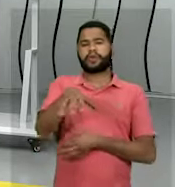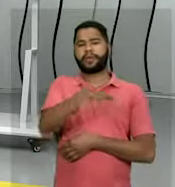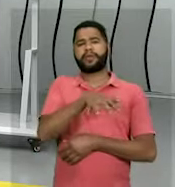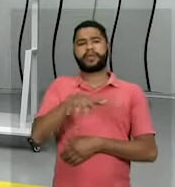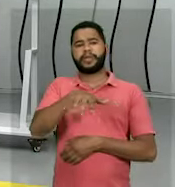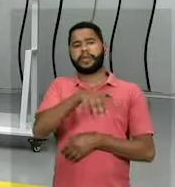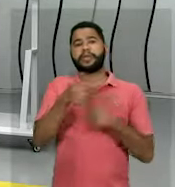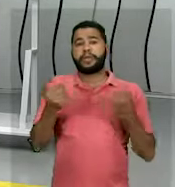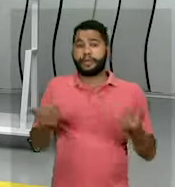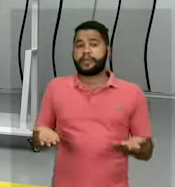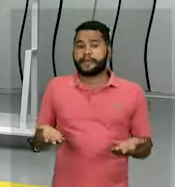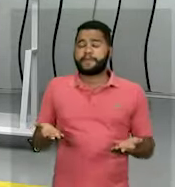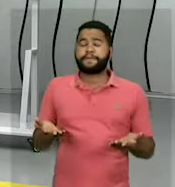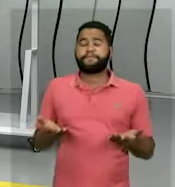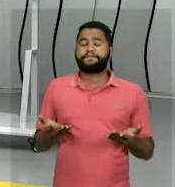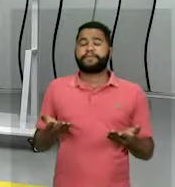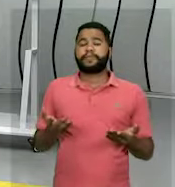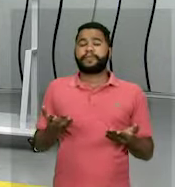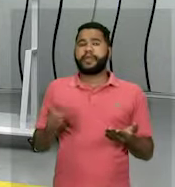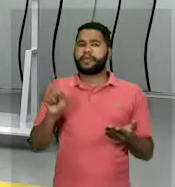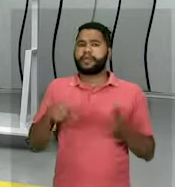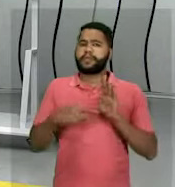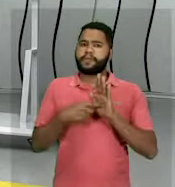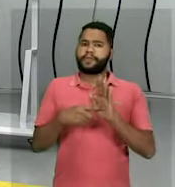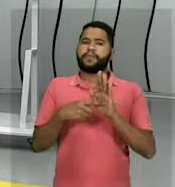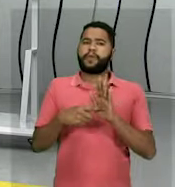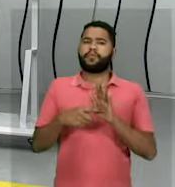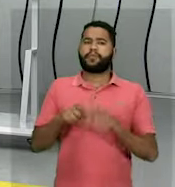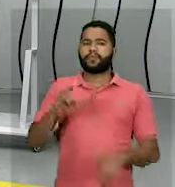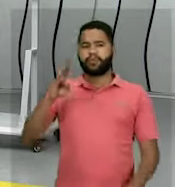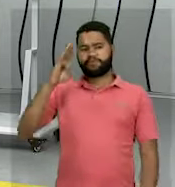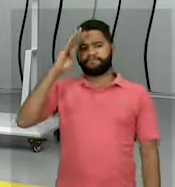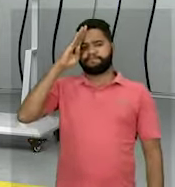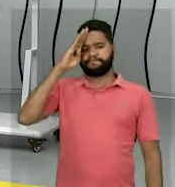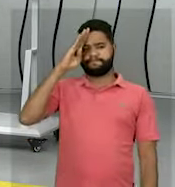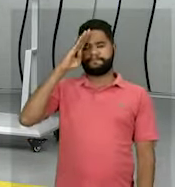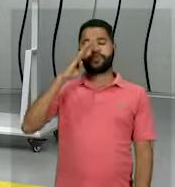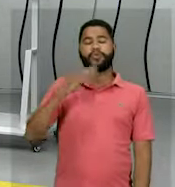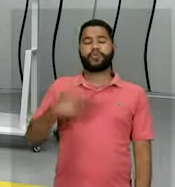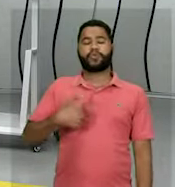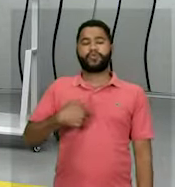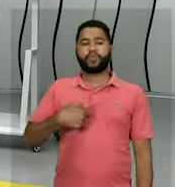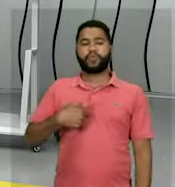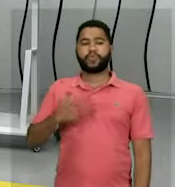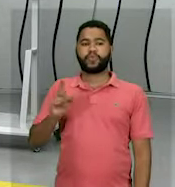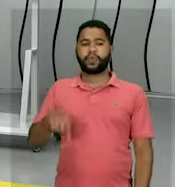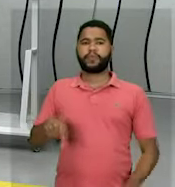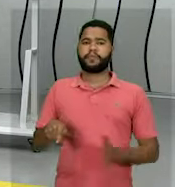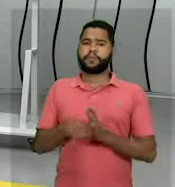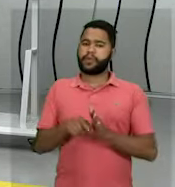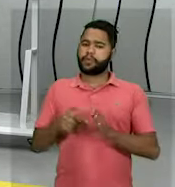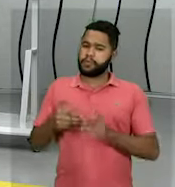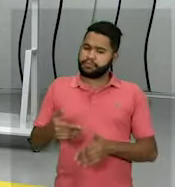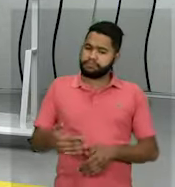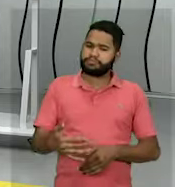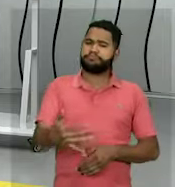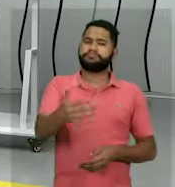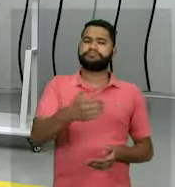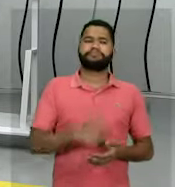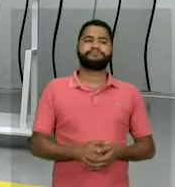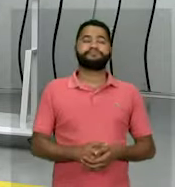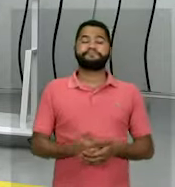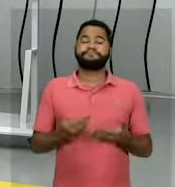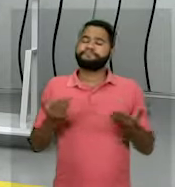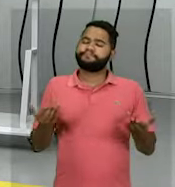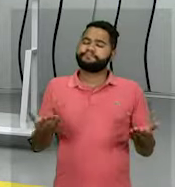uma das bandeiras do tenentismo, e Getúlio Vargas vai ser aquele que vai levar adiante isso aí. No